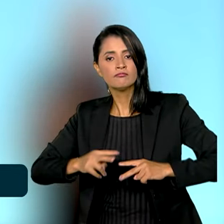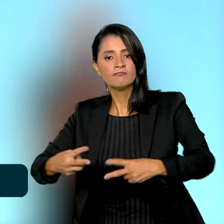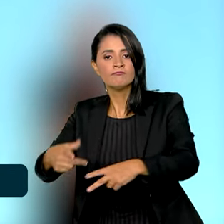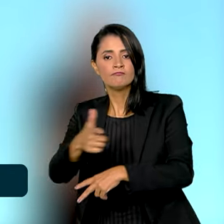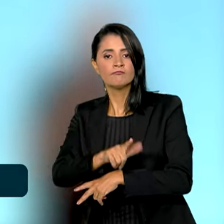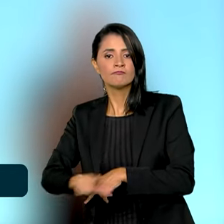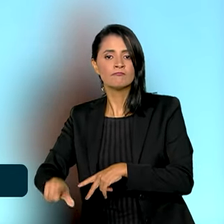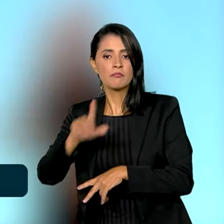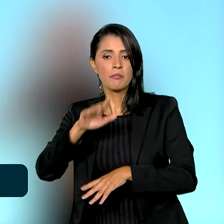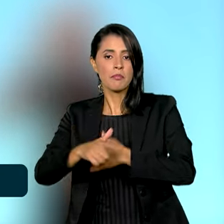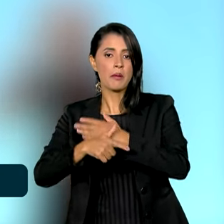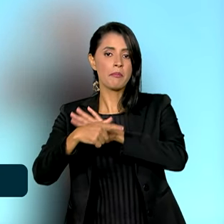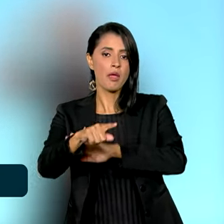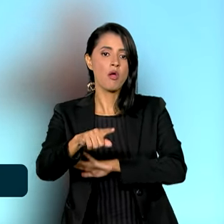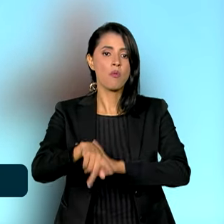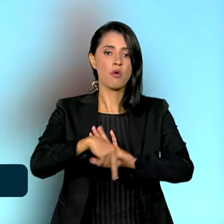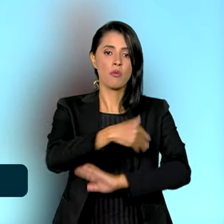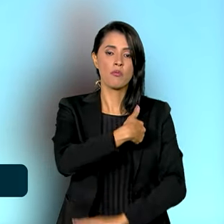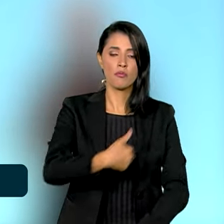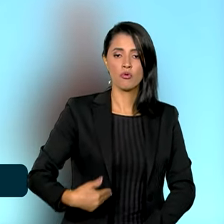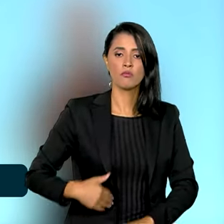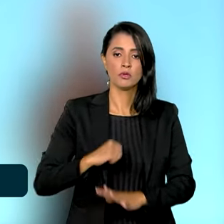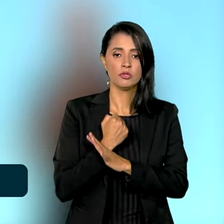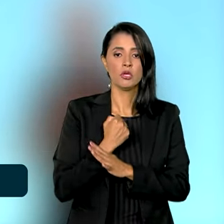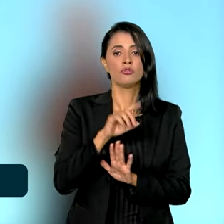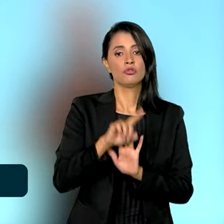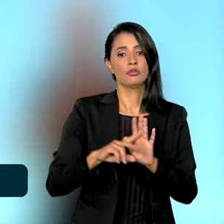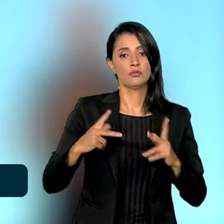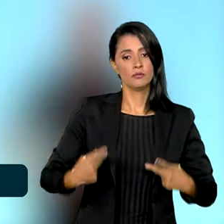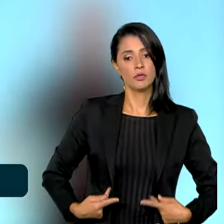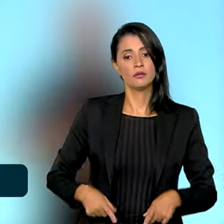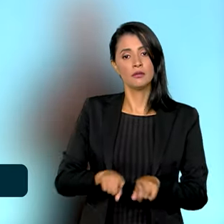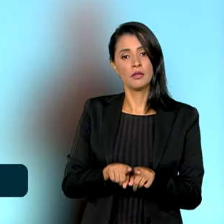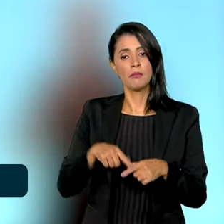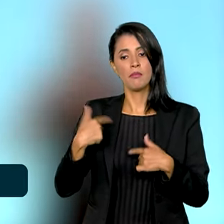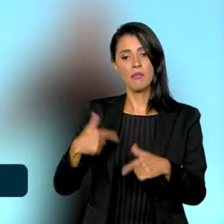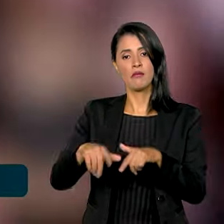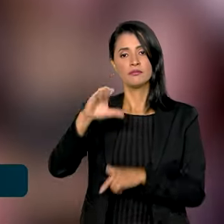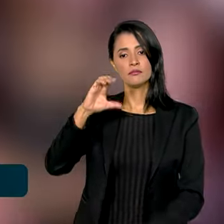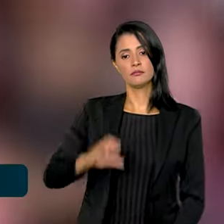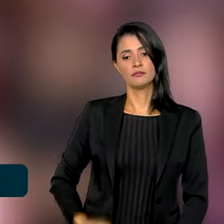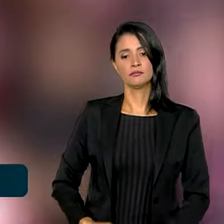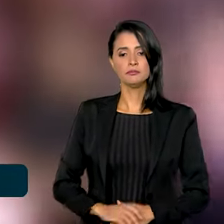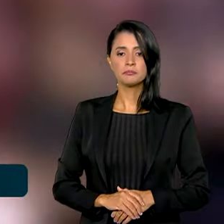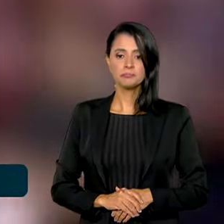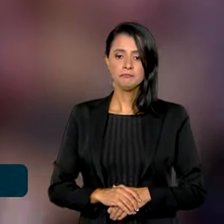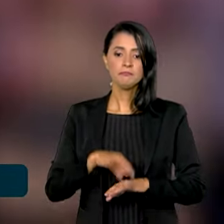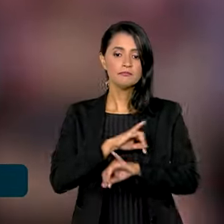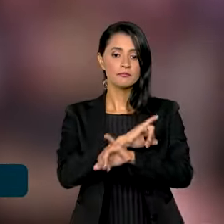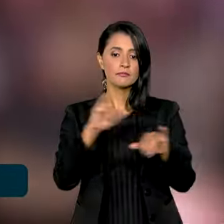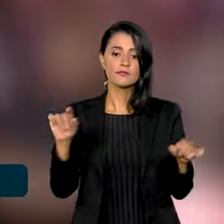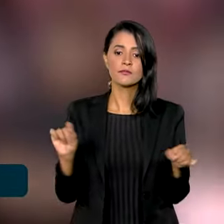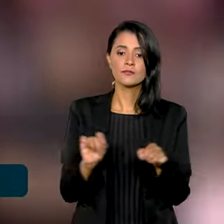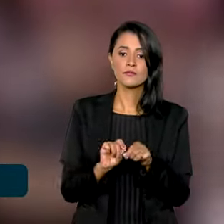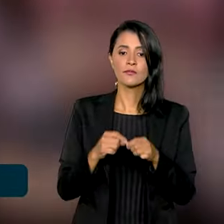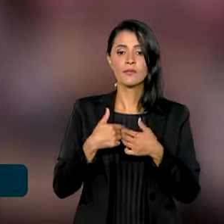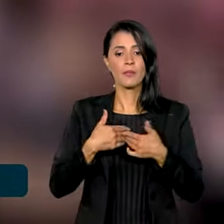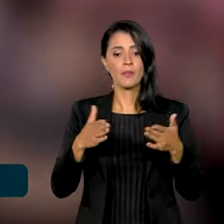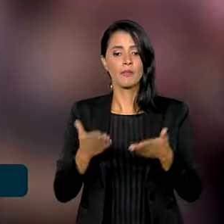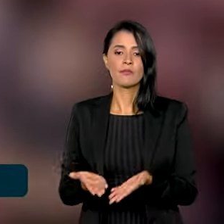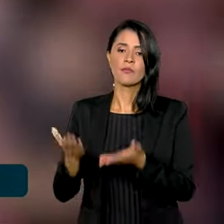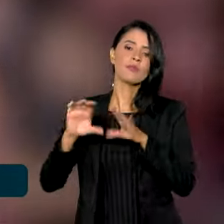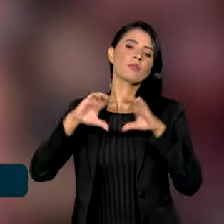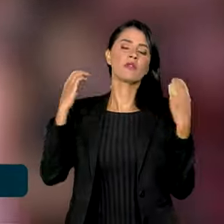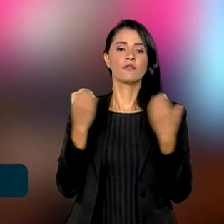como bem público, na garantia dos direitos humanos e do exercício da cidadania. O anúncio foi feito na abertura da